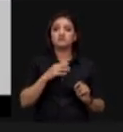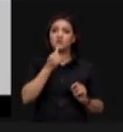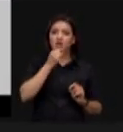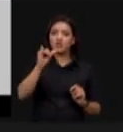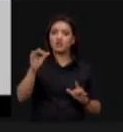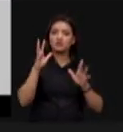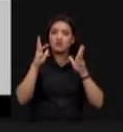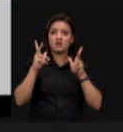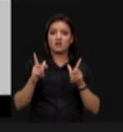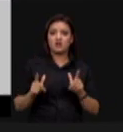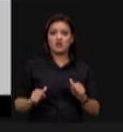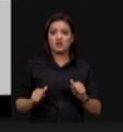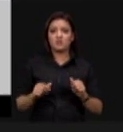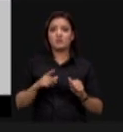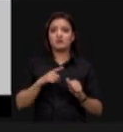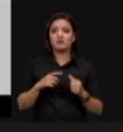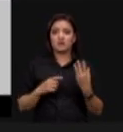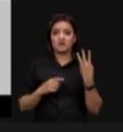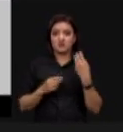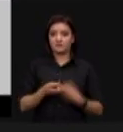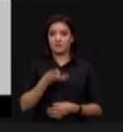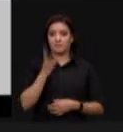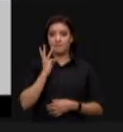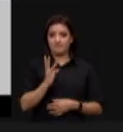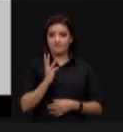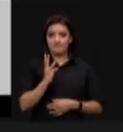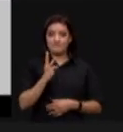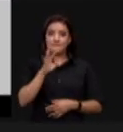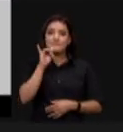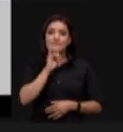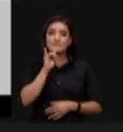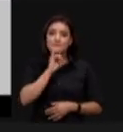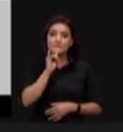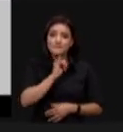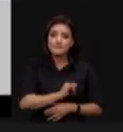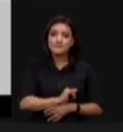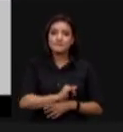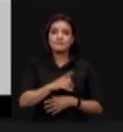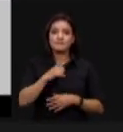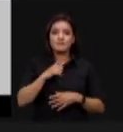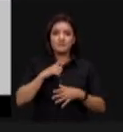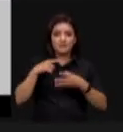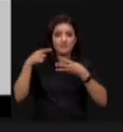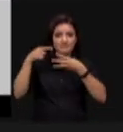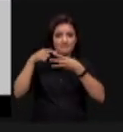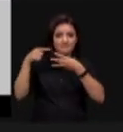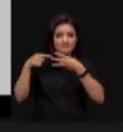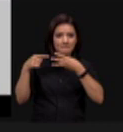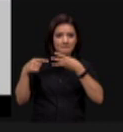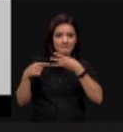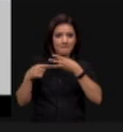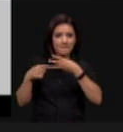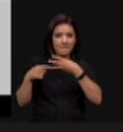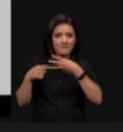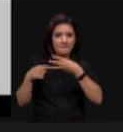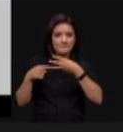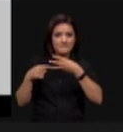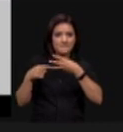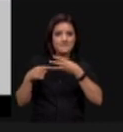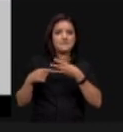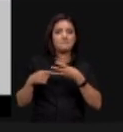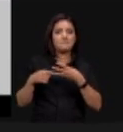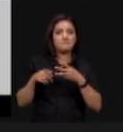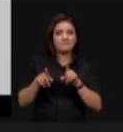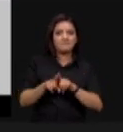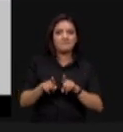trouxe aqui três exemplos as turbinas hidrocinéticas as usinas marimotrizes e as usinas solares